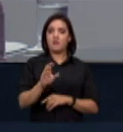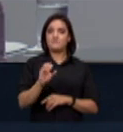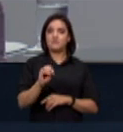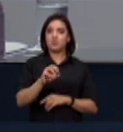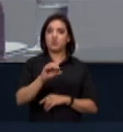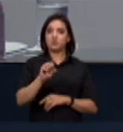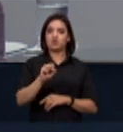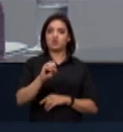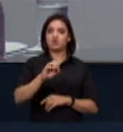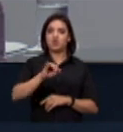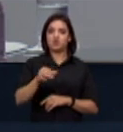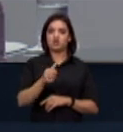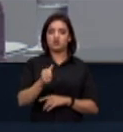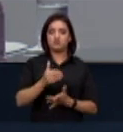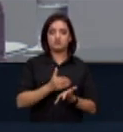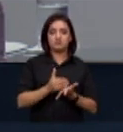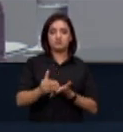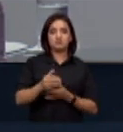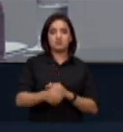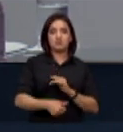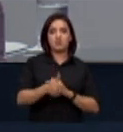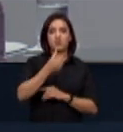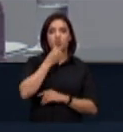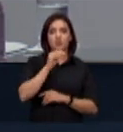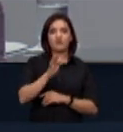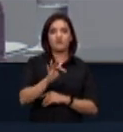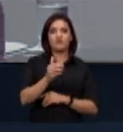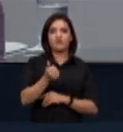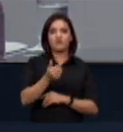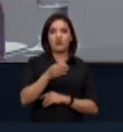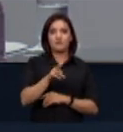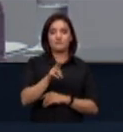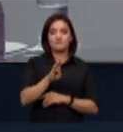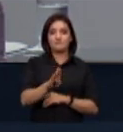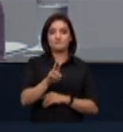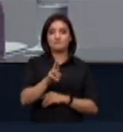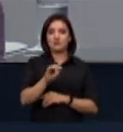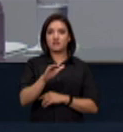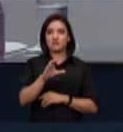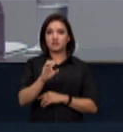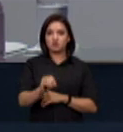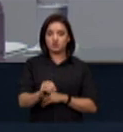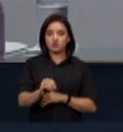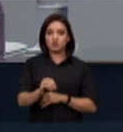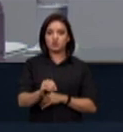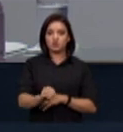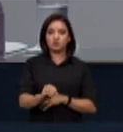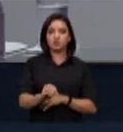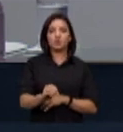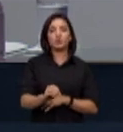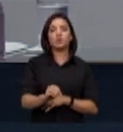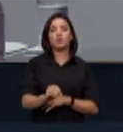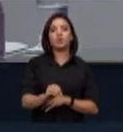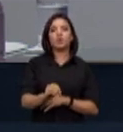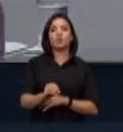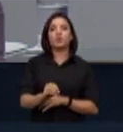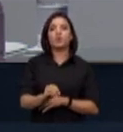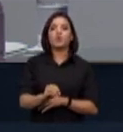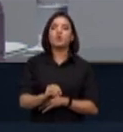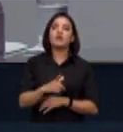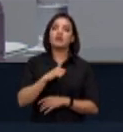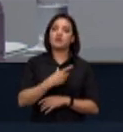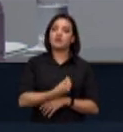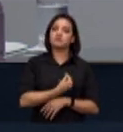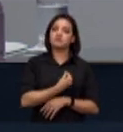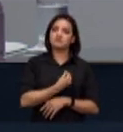o senhor Fabrício Rosa, que é engenheiro agrônomo e diretor executivo da APROSOJA Brasil, que está